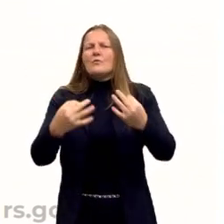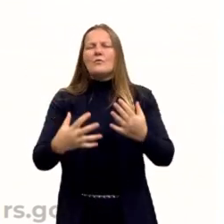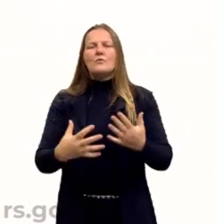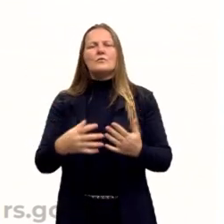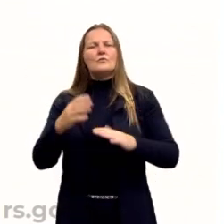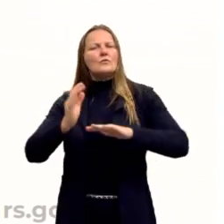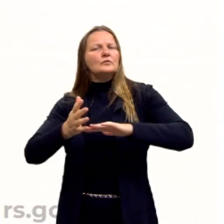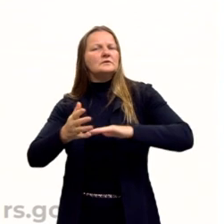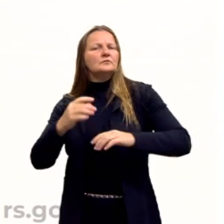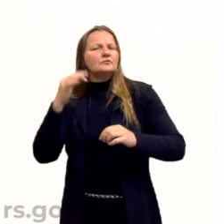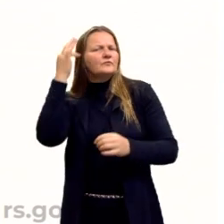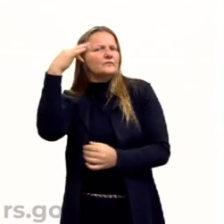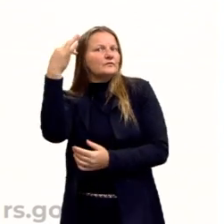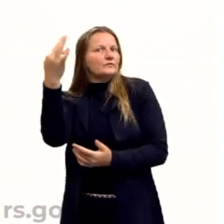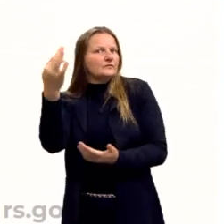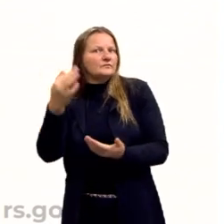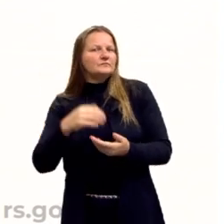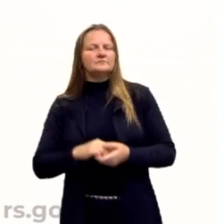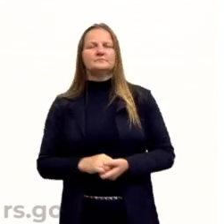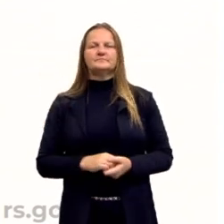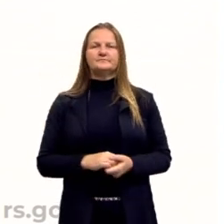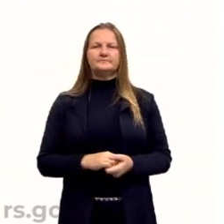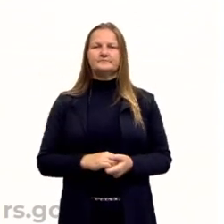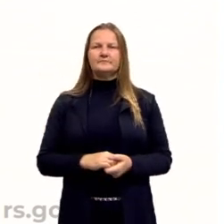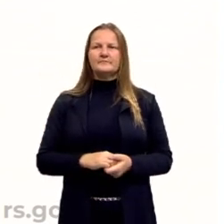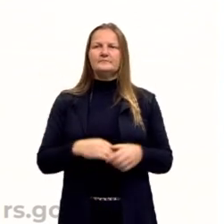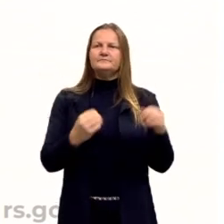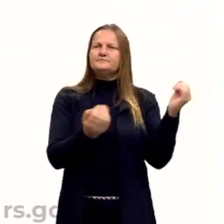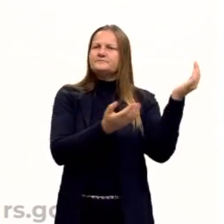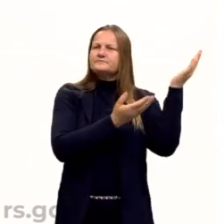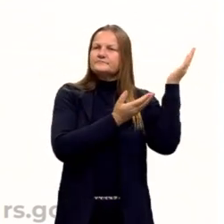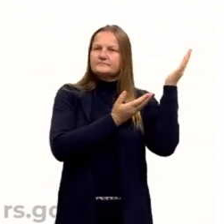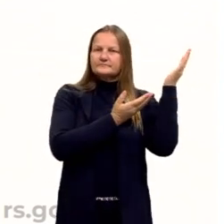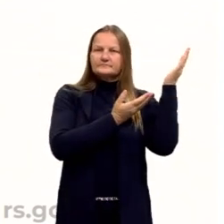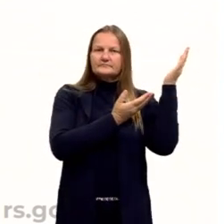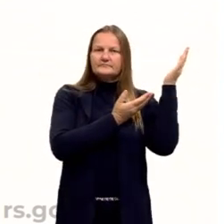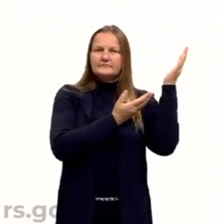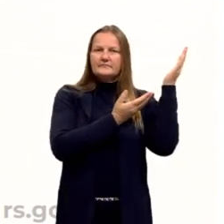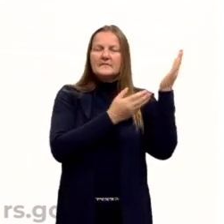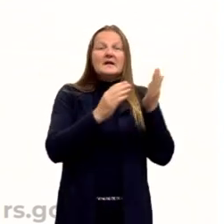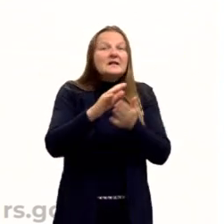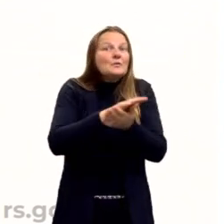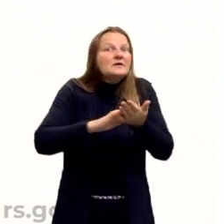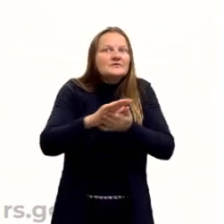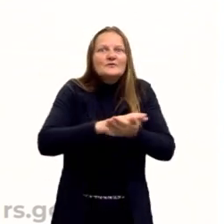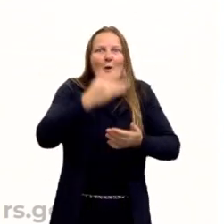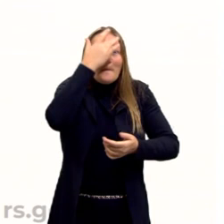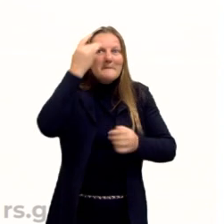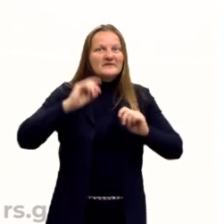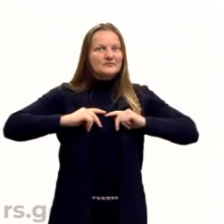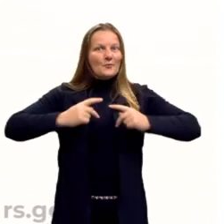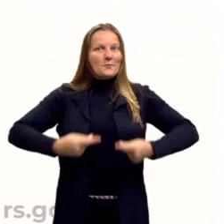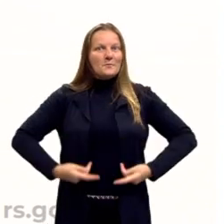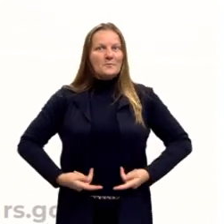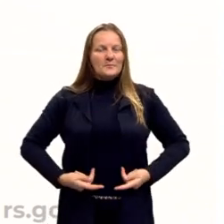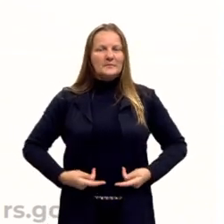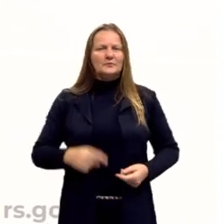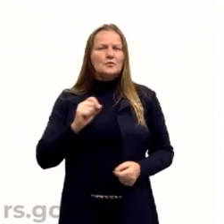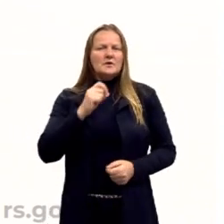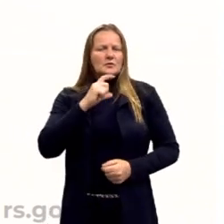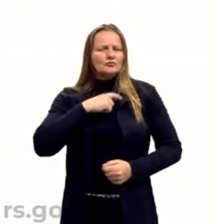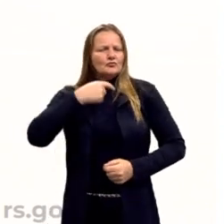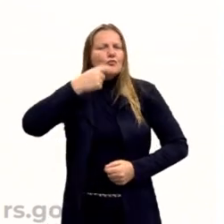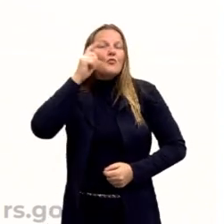contemporânea. Então, olha aí, ó. Não é só o homem e o que ele próprio concebeu ser, mas